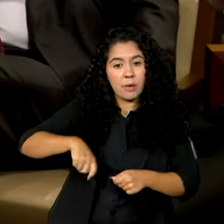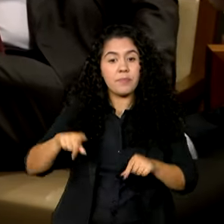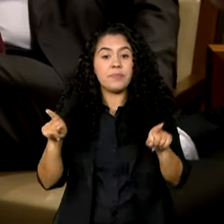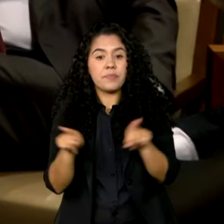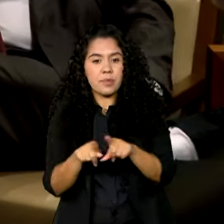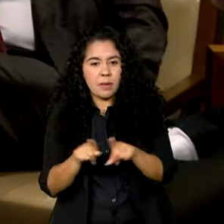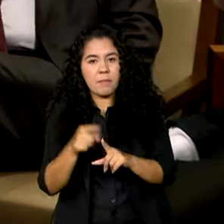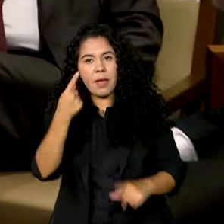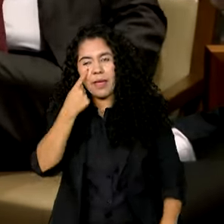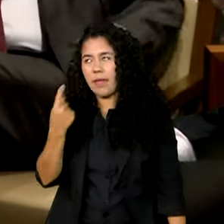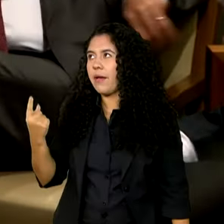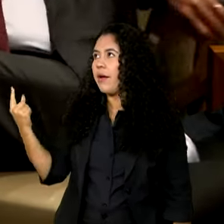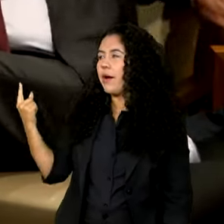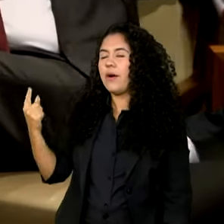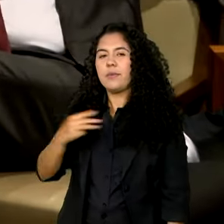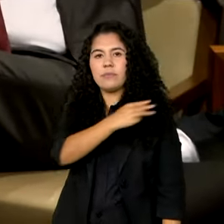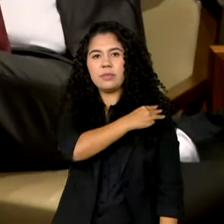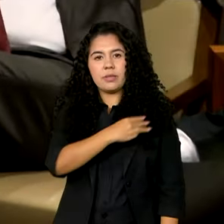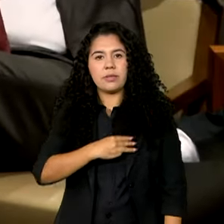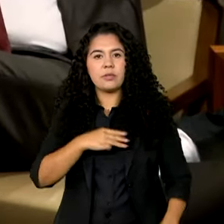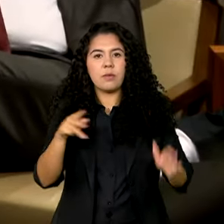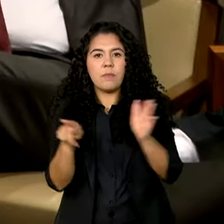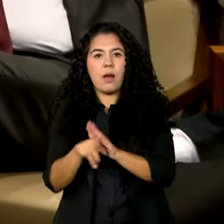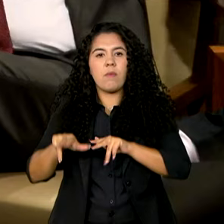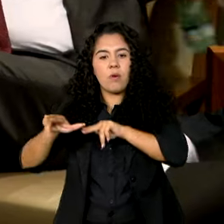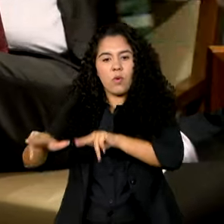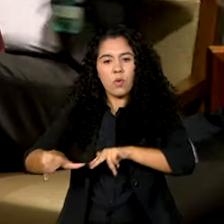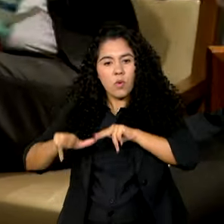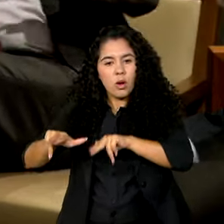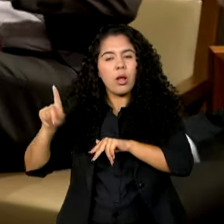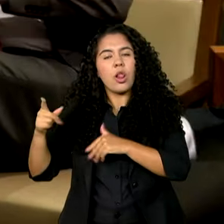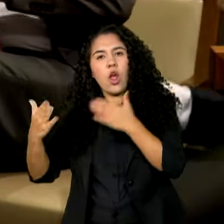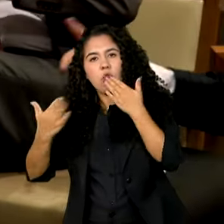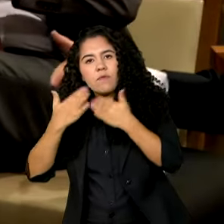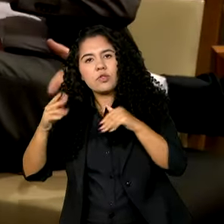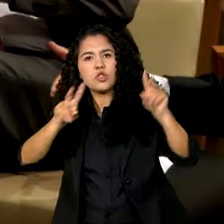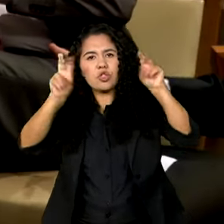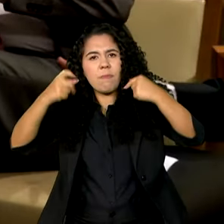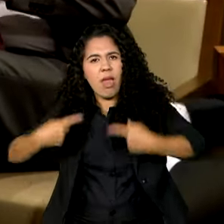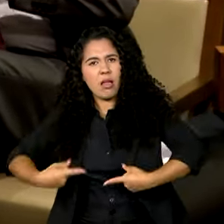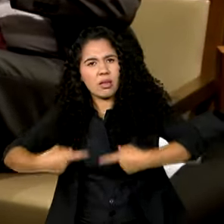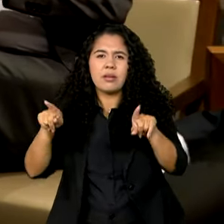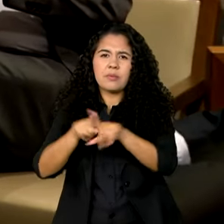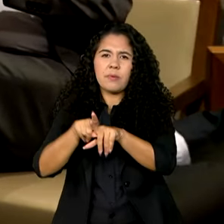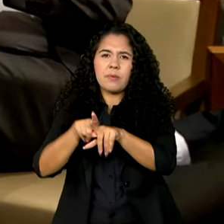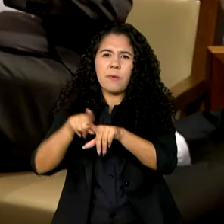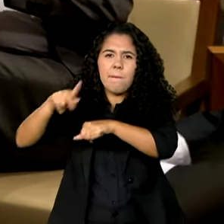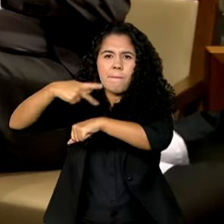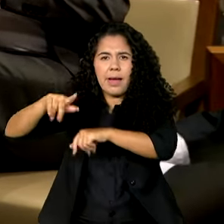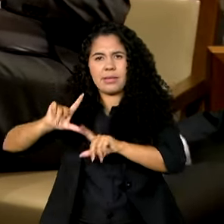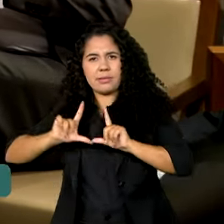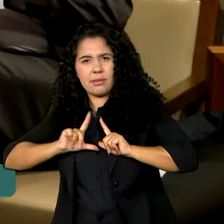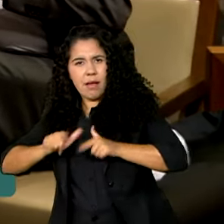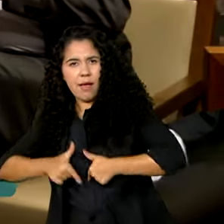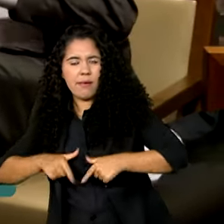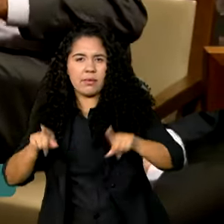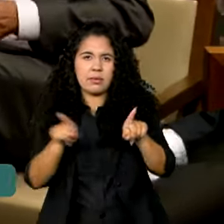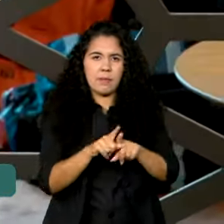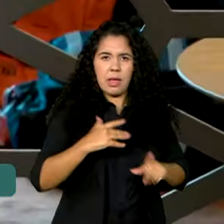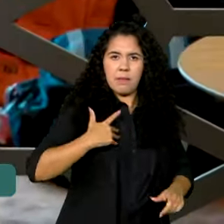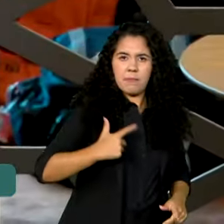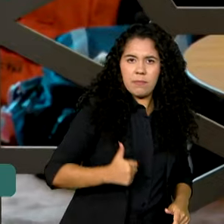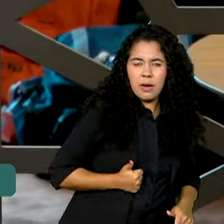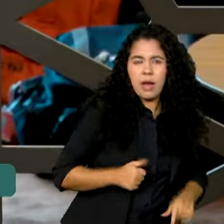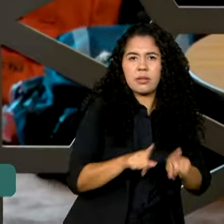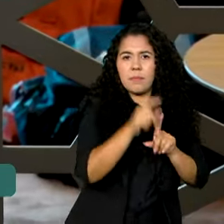-ministro do Reino Unido. Lula conversou sobre as guerras no mundo, como o conflito entre Israel e o Brasil na Palestina e